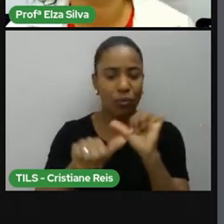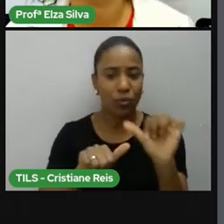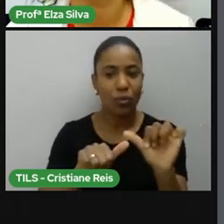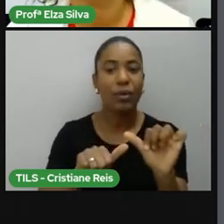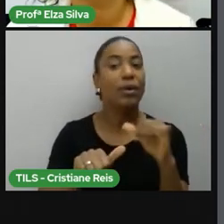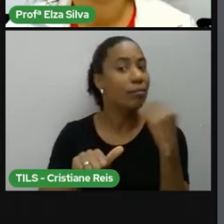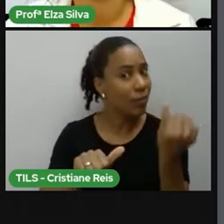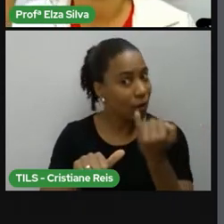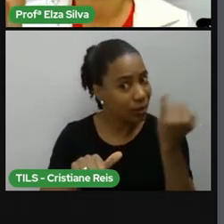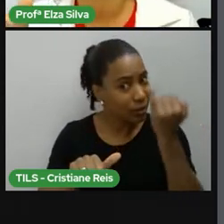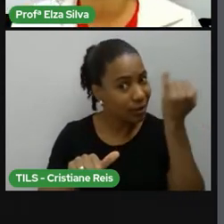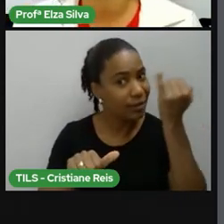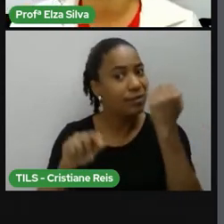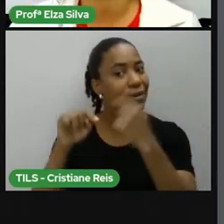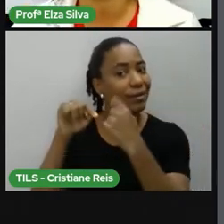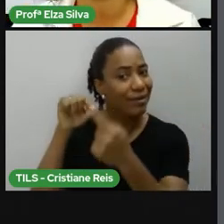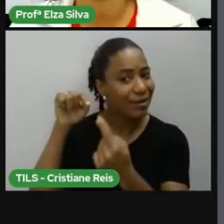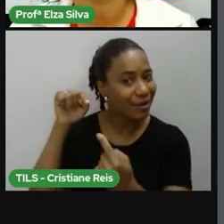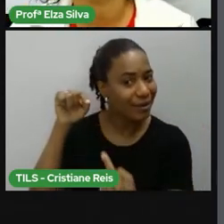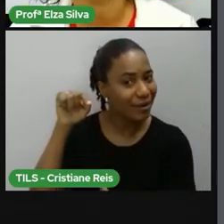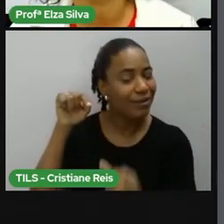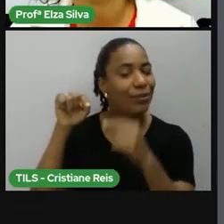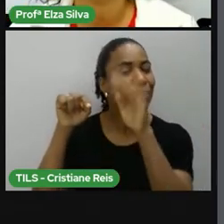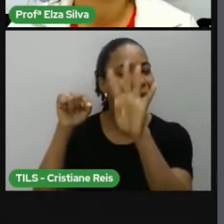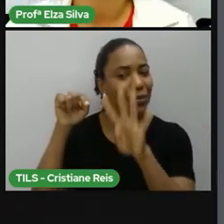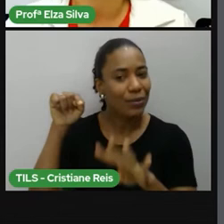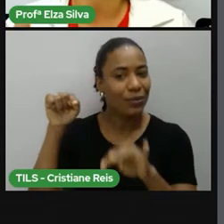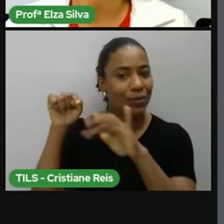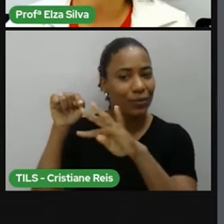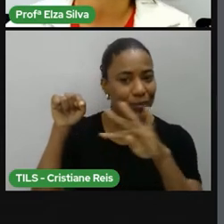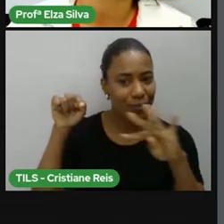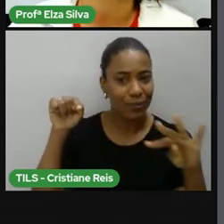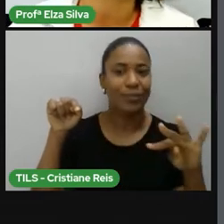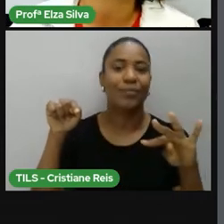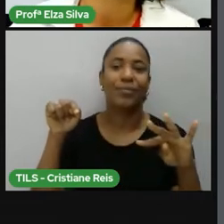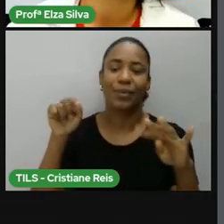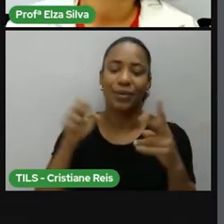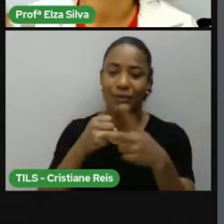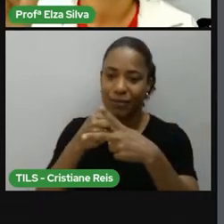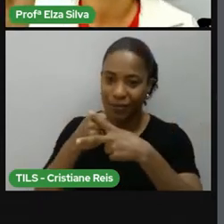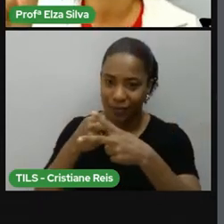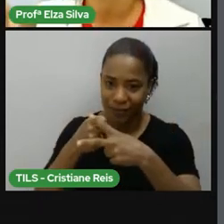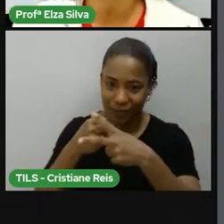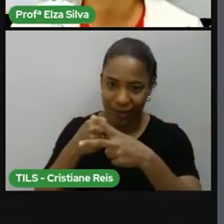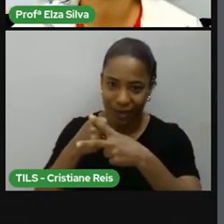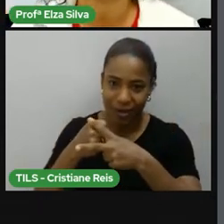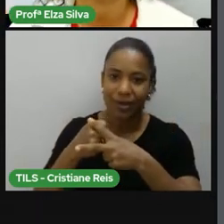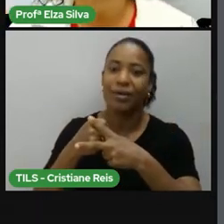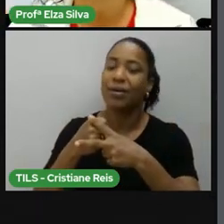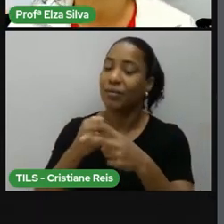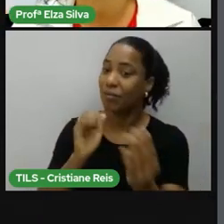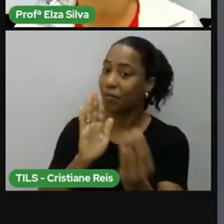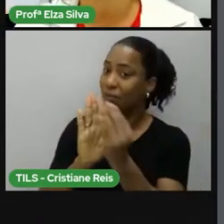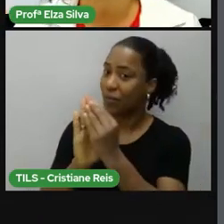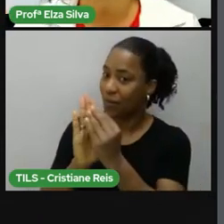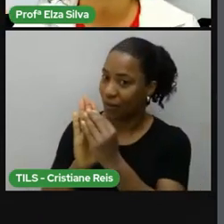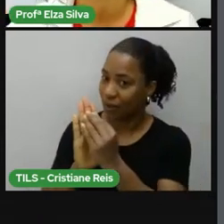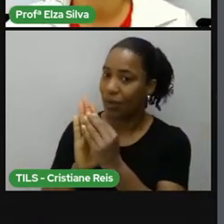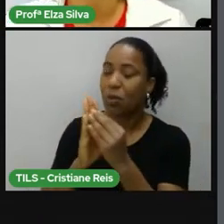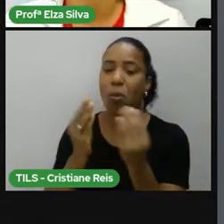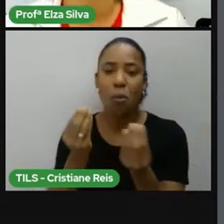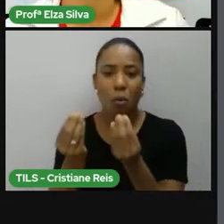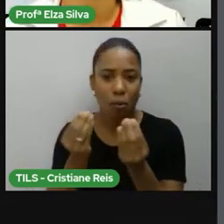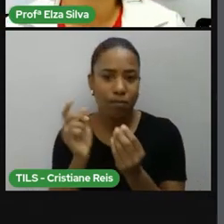caderno, vão fazendo uma tabelinha com estes verbos, colocam a forma dele no presente,